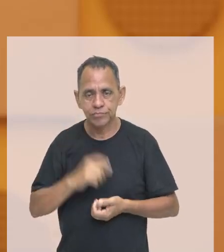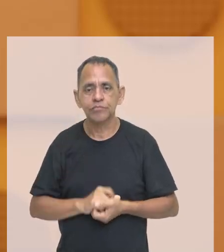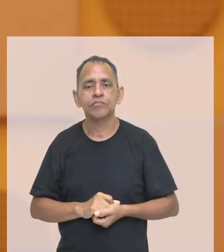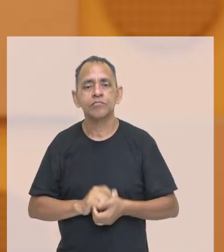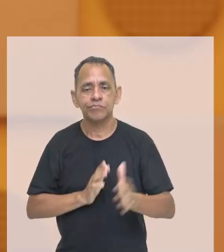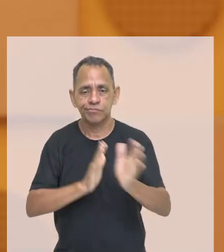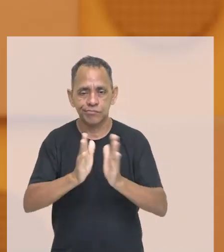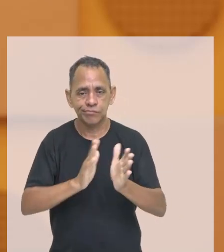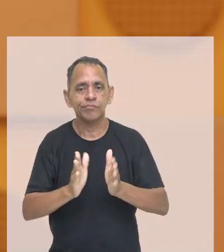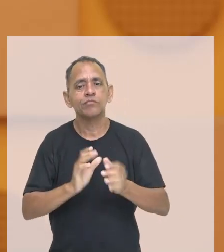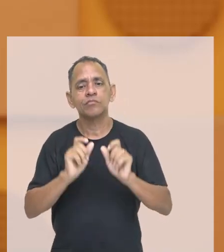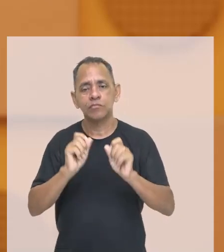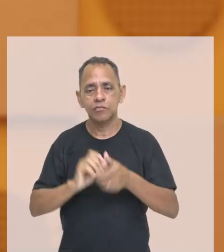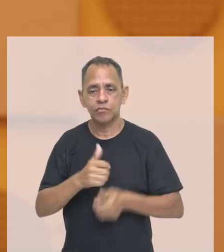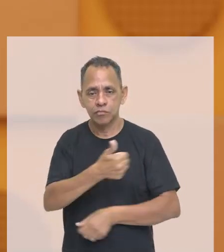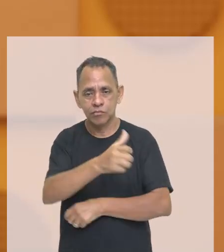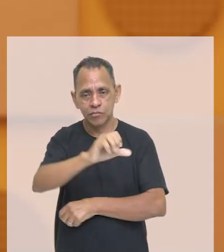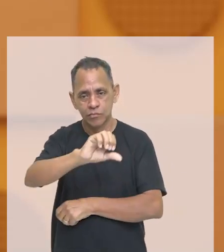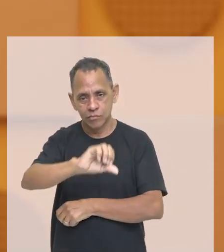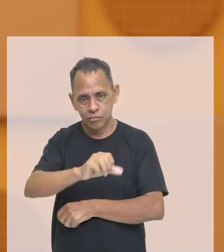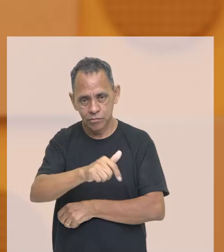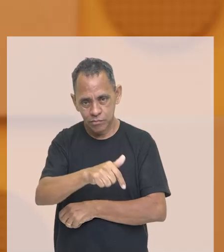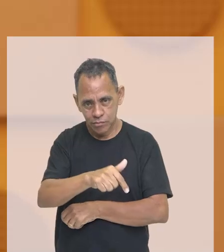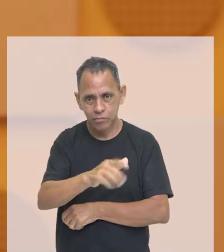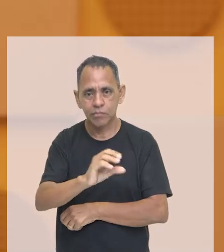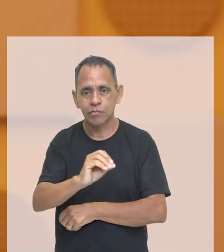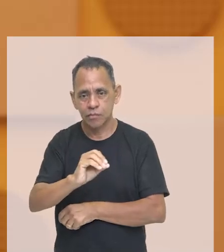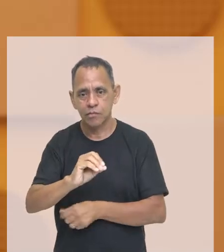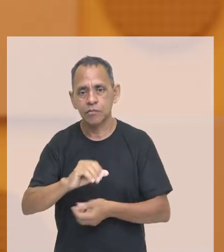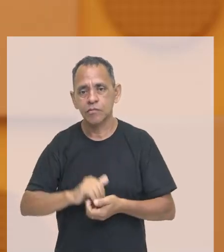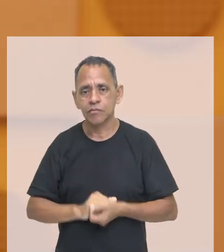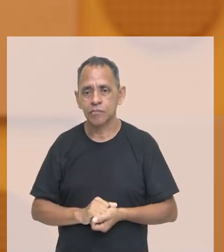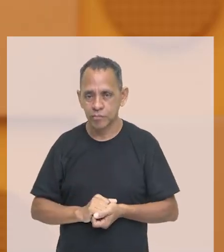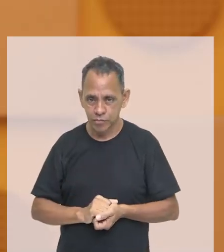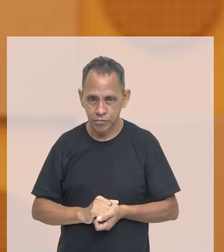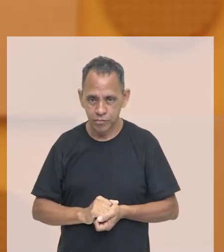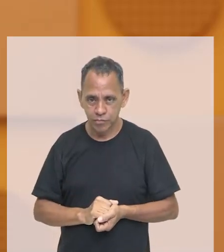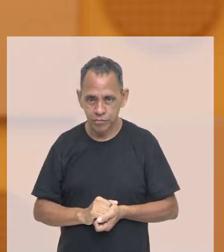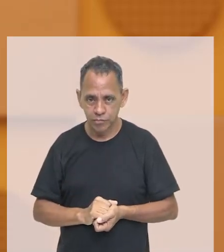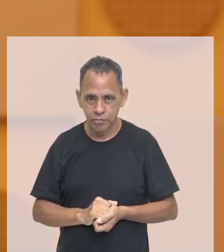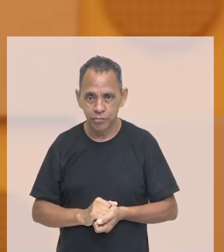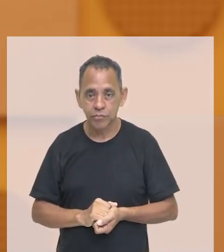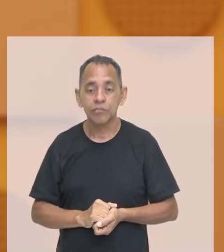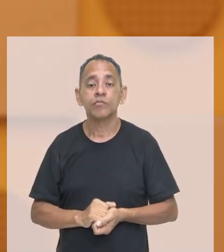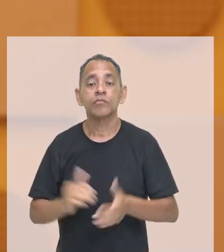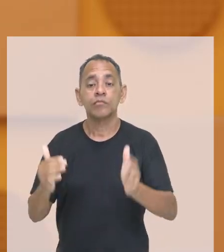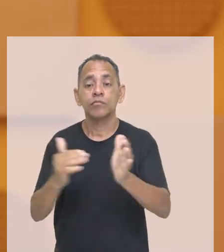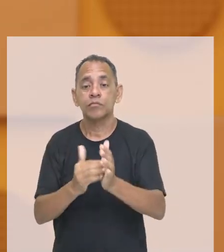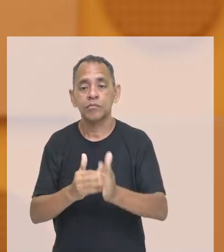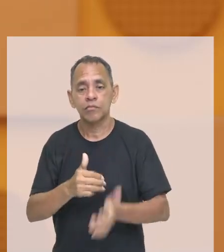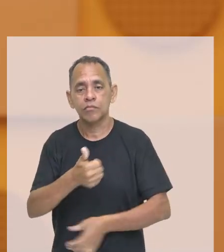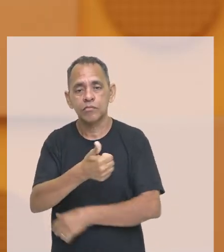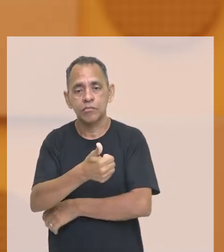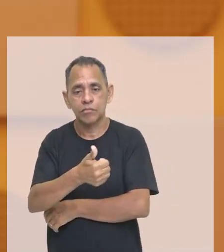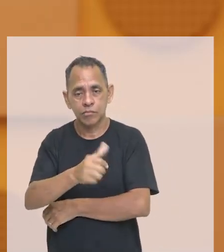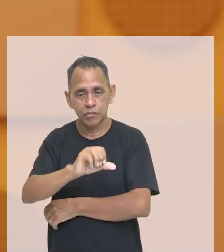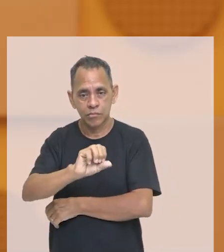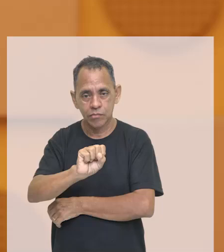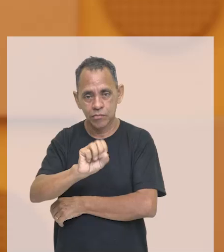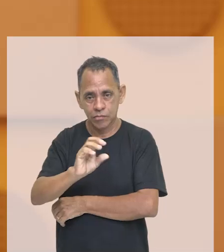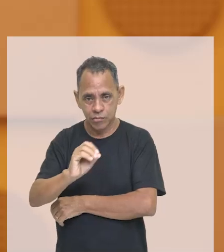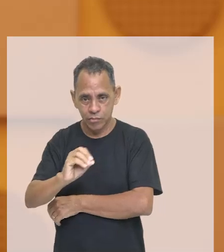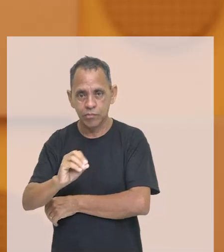gente? Década de 80, até a primeira metade da década de 80, foi, então, esse momento em que houve um pouquinho mais de